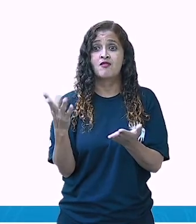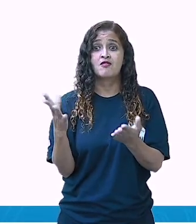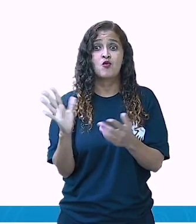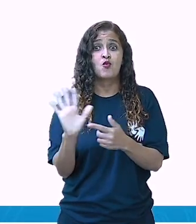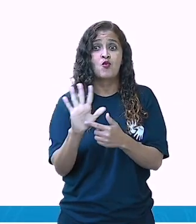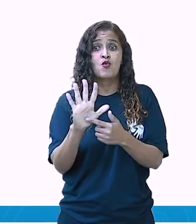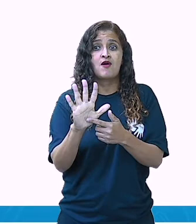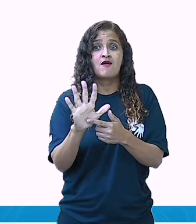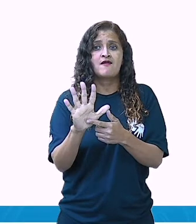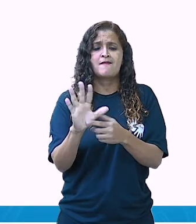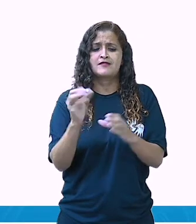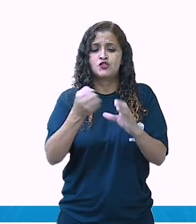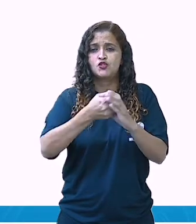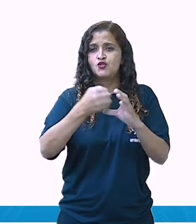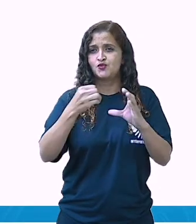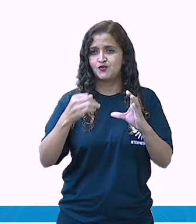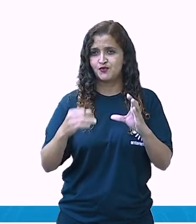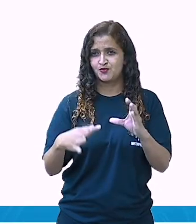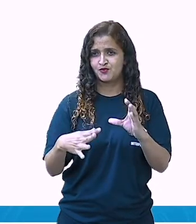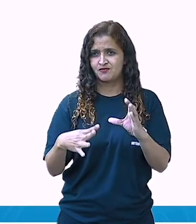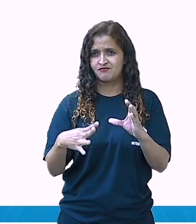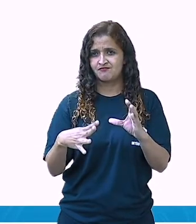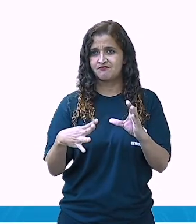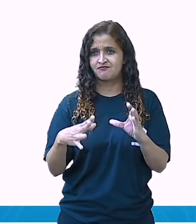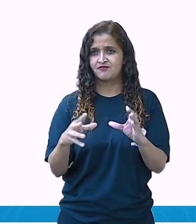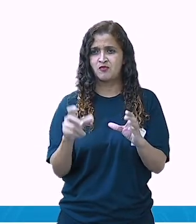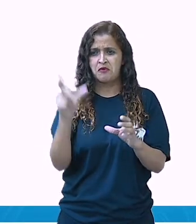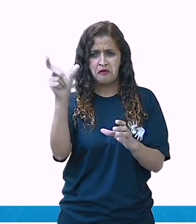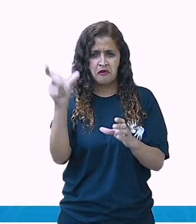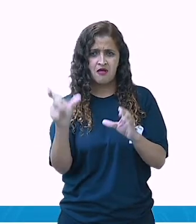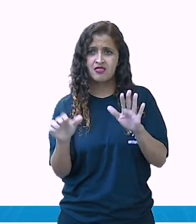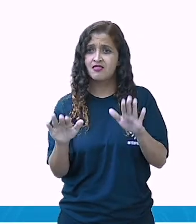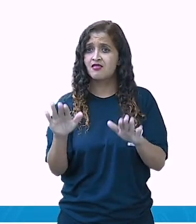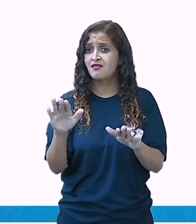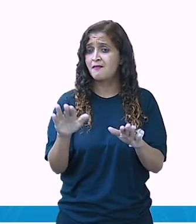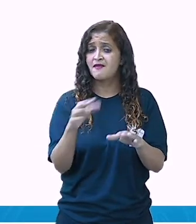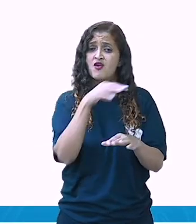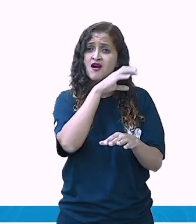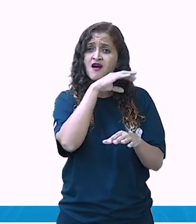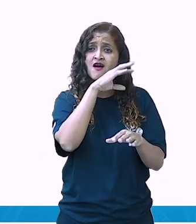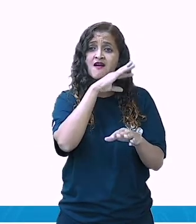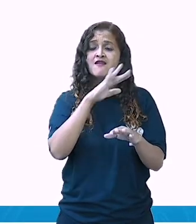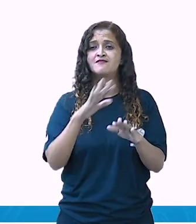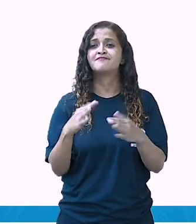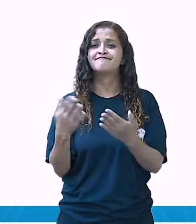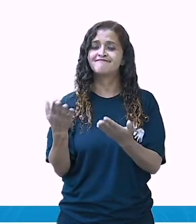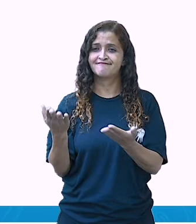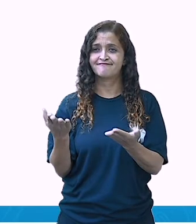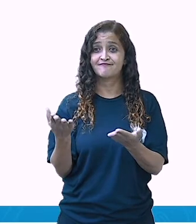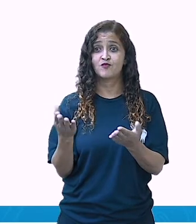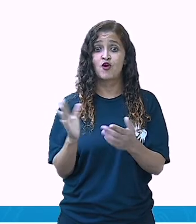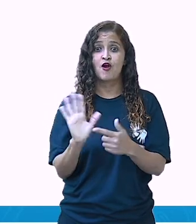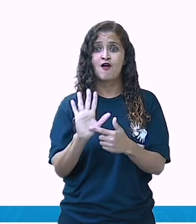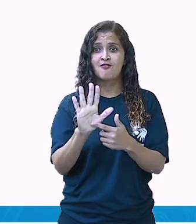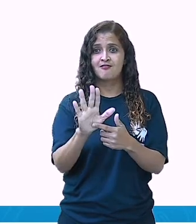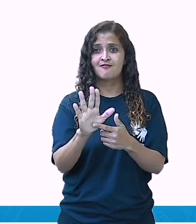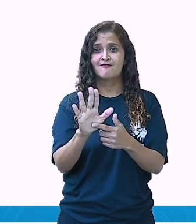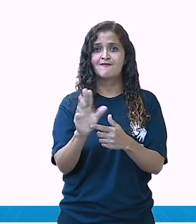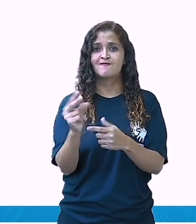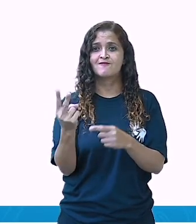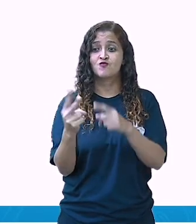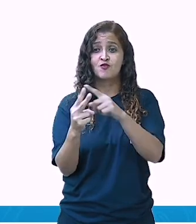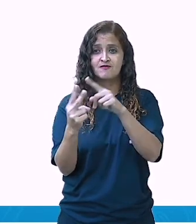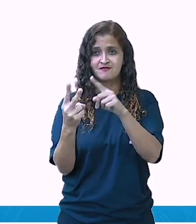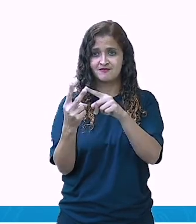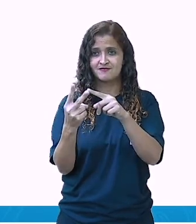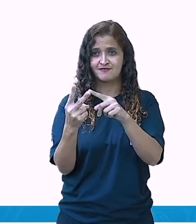fala sobre uma característica do produto, do objeto, do animal, da pessoa. Aí no poema todo a